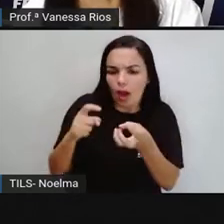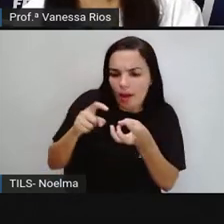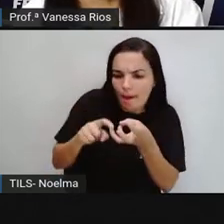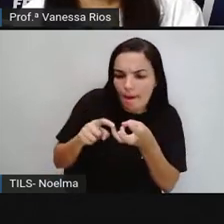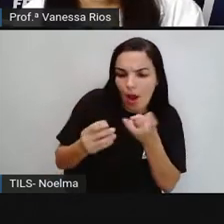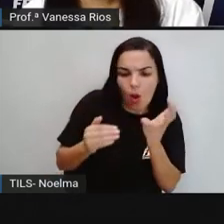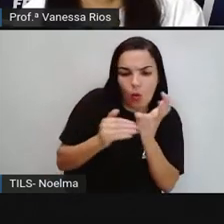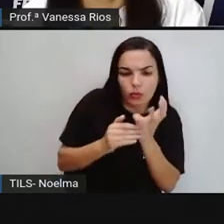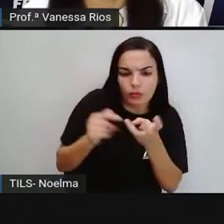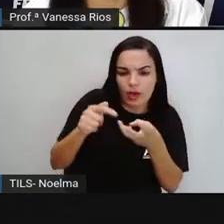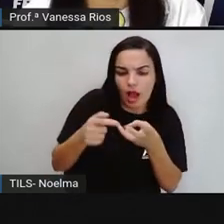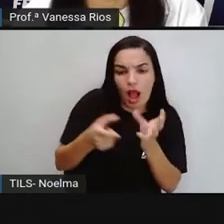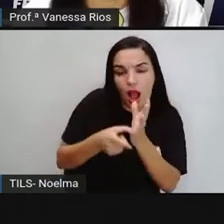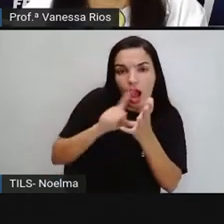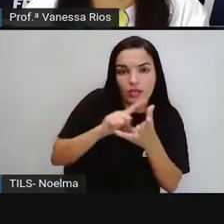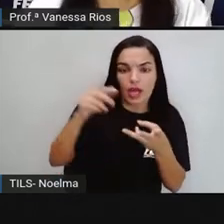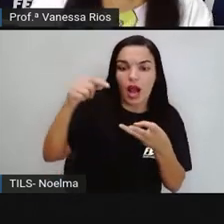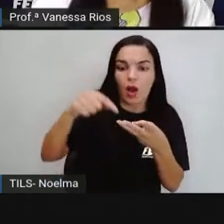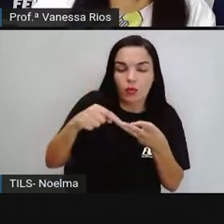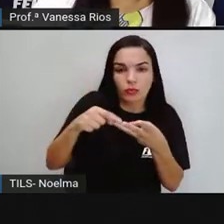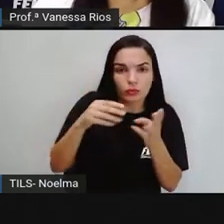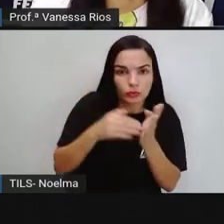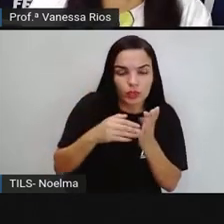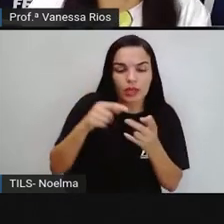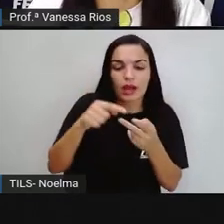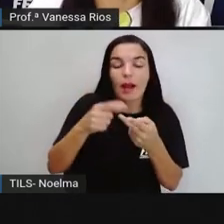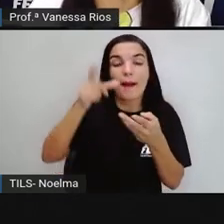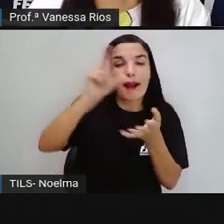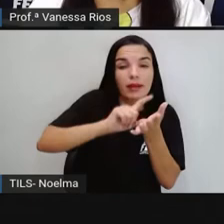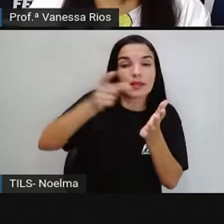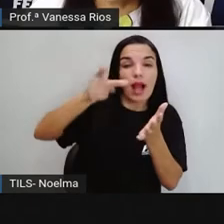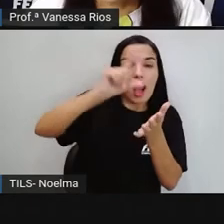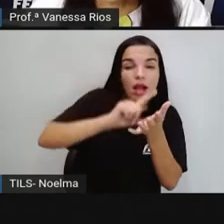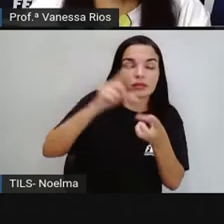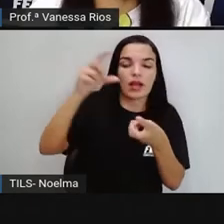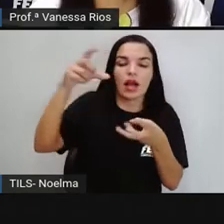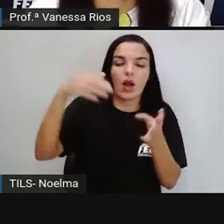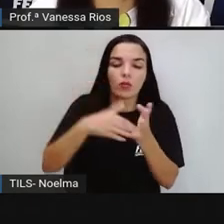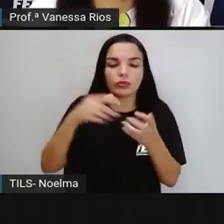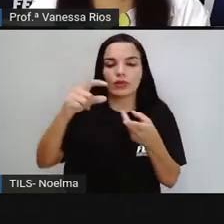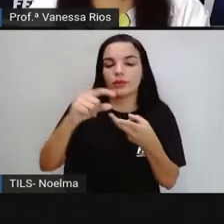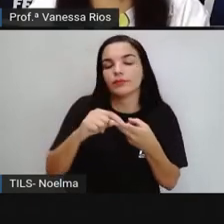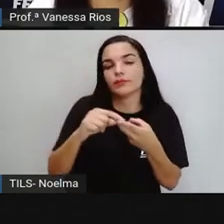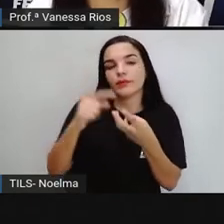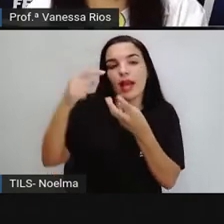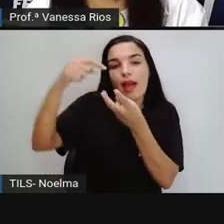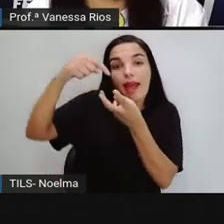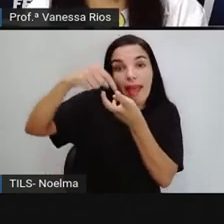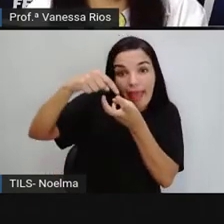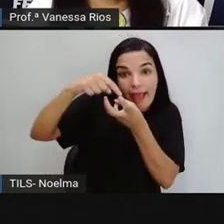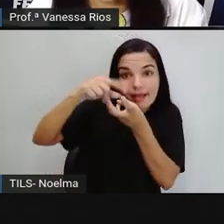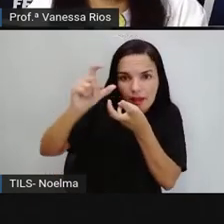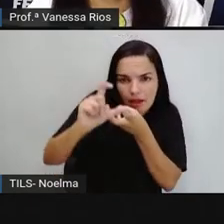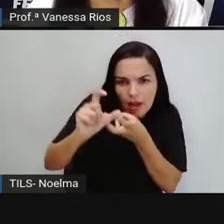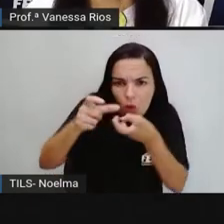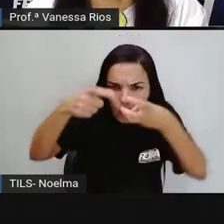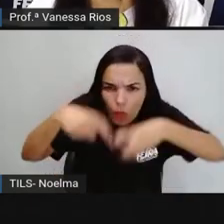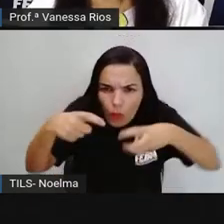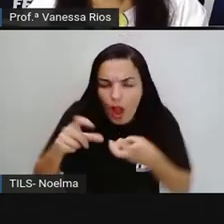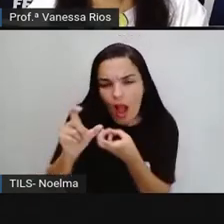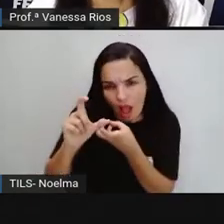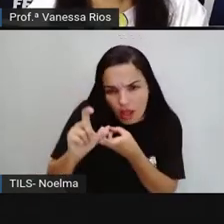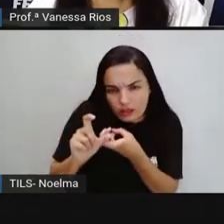sílaba. Então a gente já identifica que a palavra tônica é uma palavra classificada como